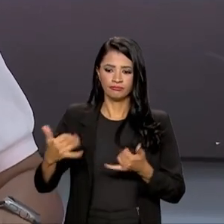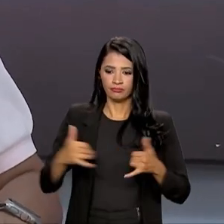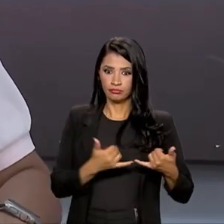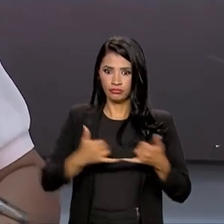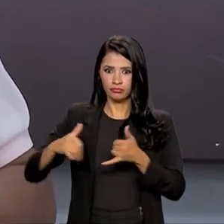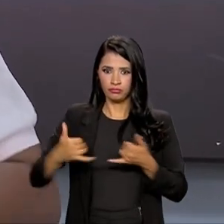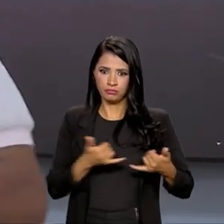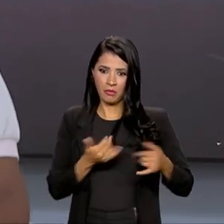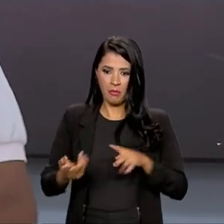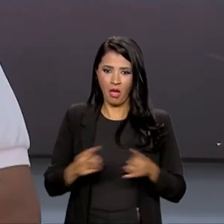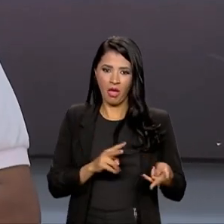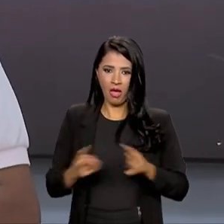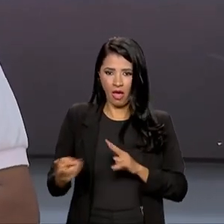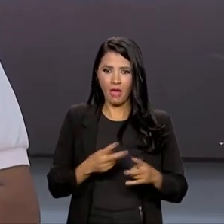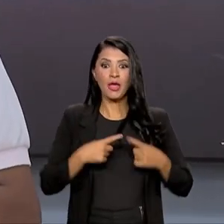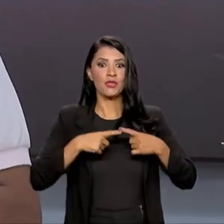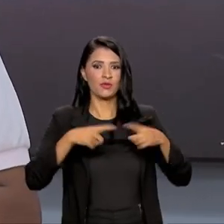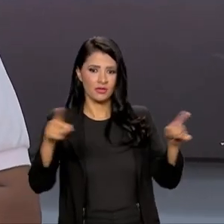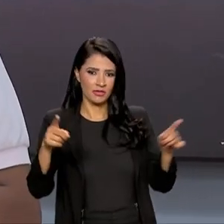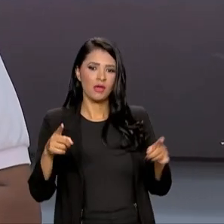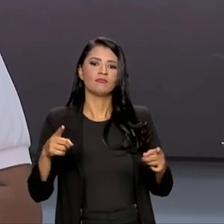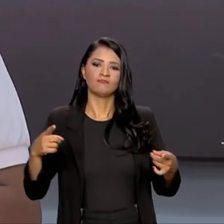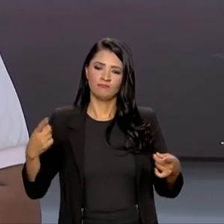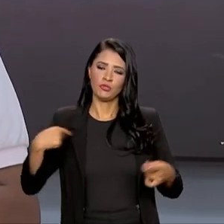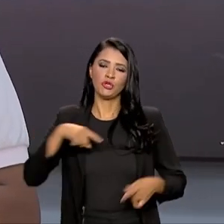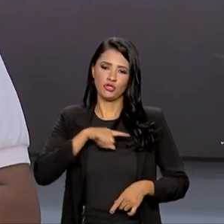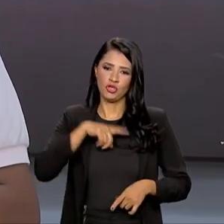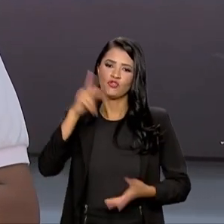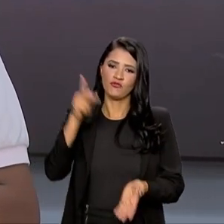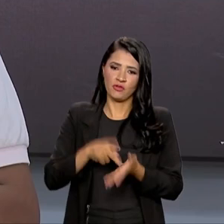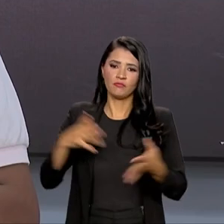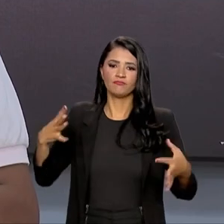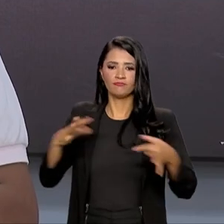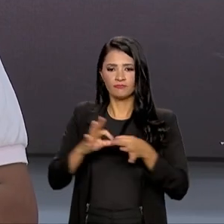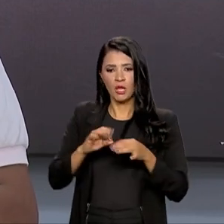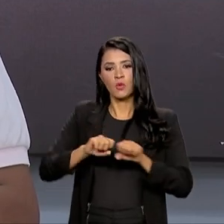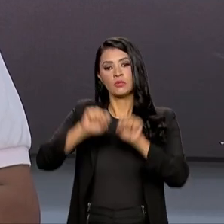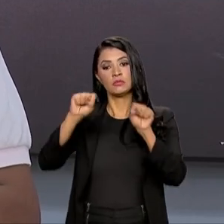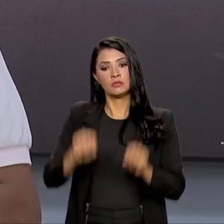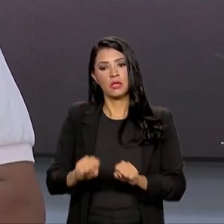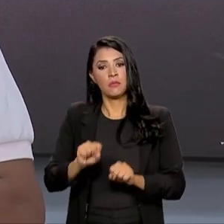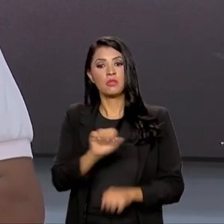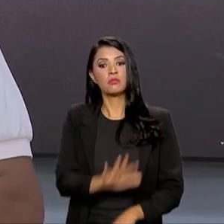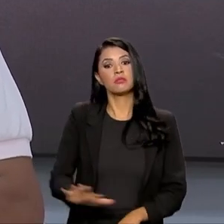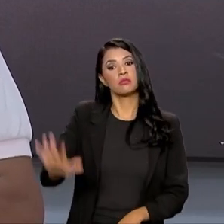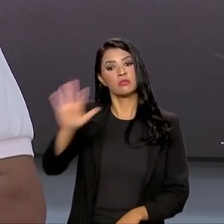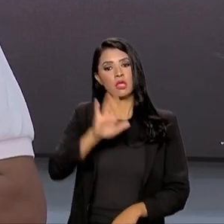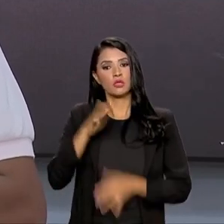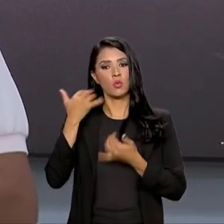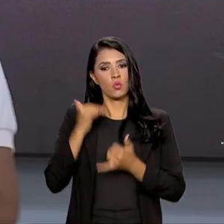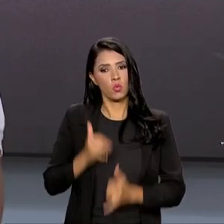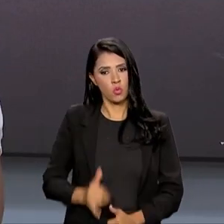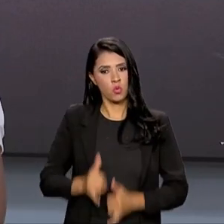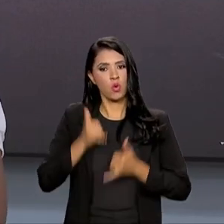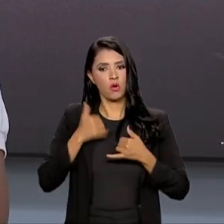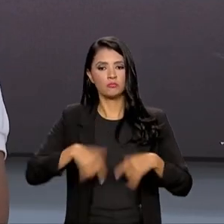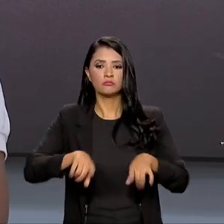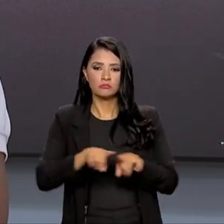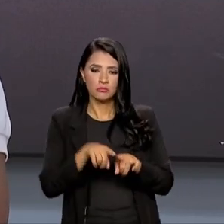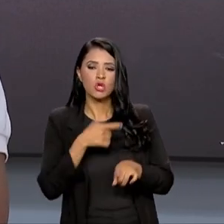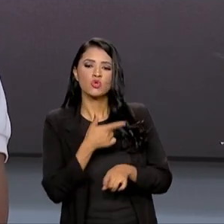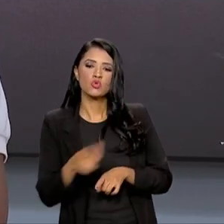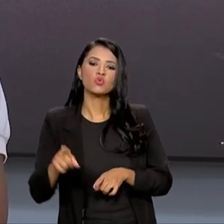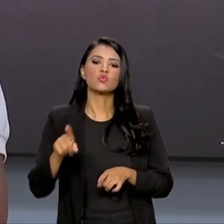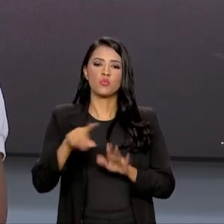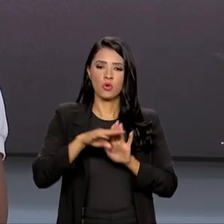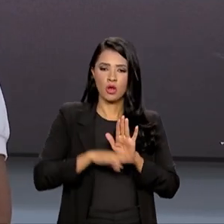inauguração mesmo, e a gente passa a ser ligado ao Sistema Nacional de Energia. Nós temos também o lançamento do Novo Luz